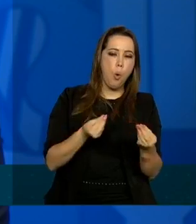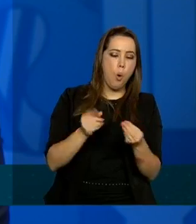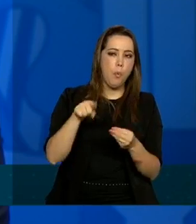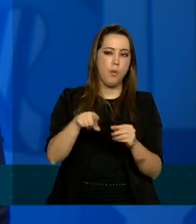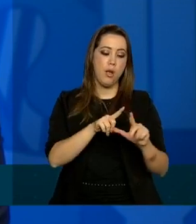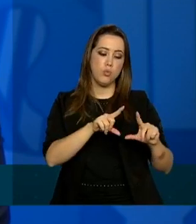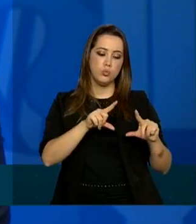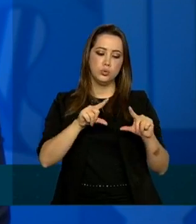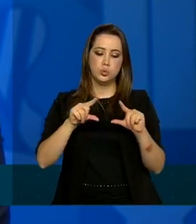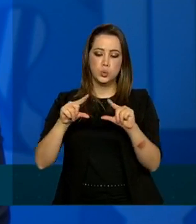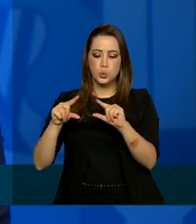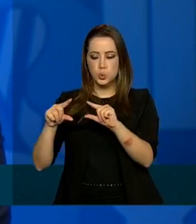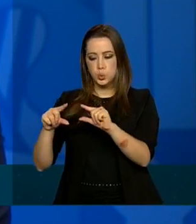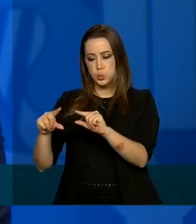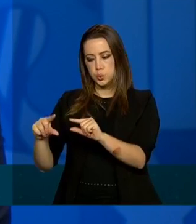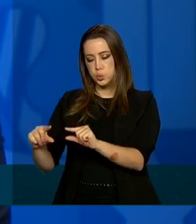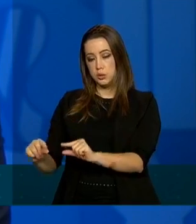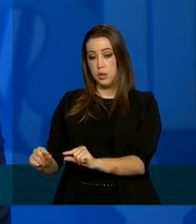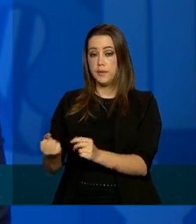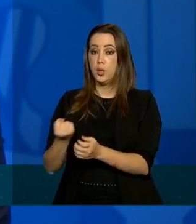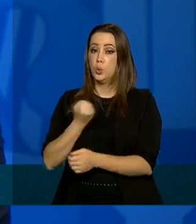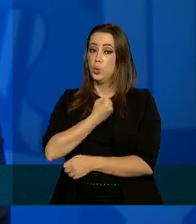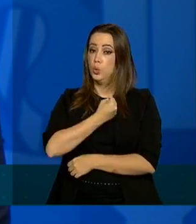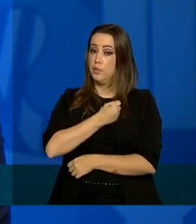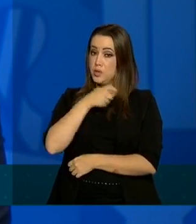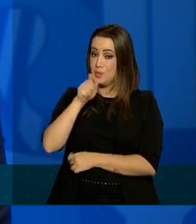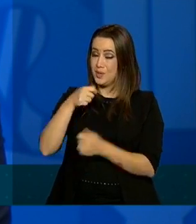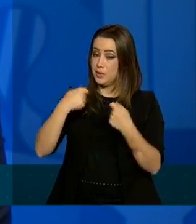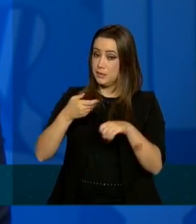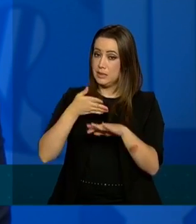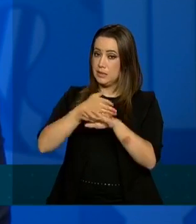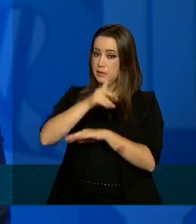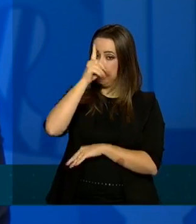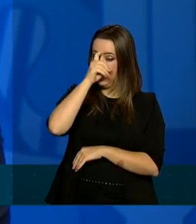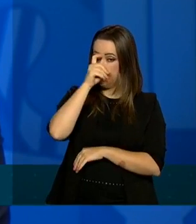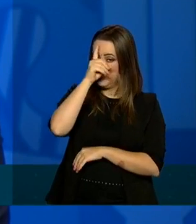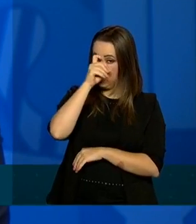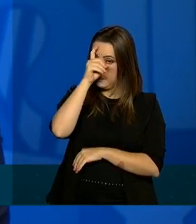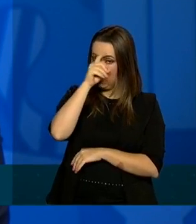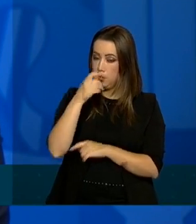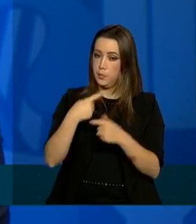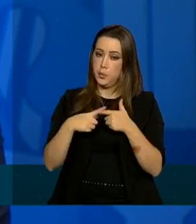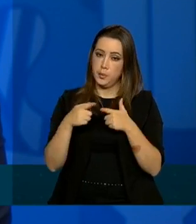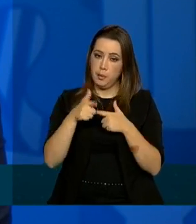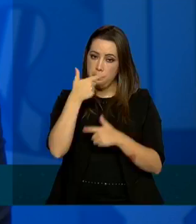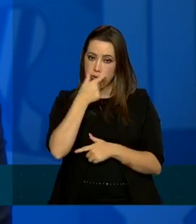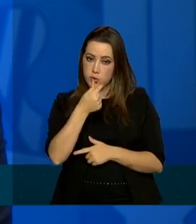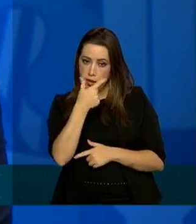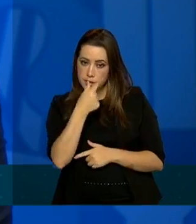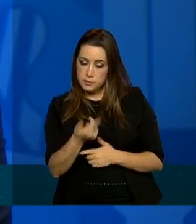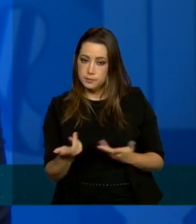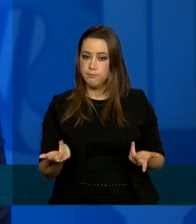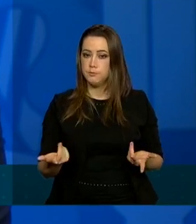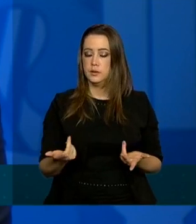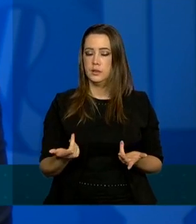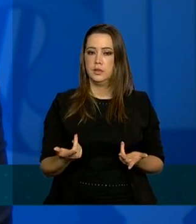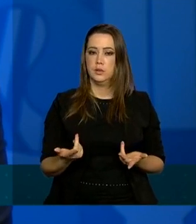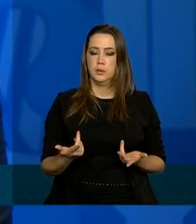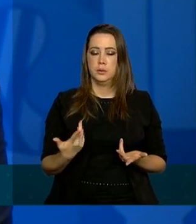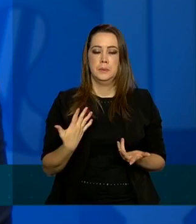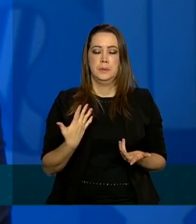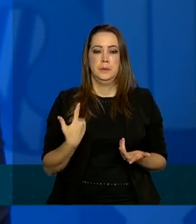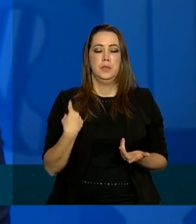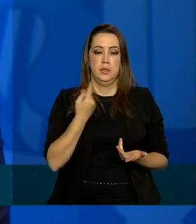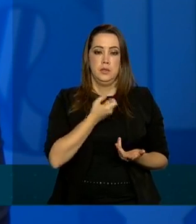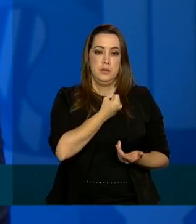redução no número de hospitalizações por síndrome respiratória aguda grave esse é mais um dado que